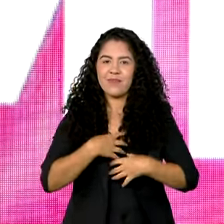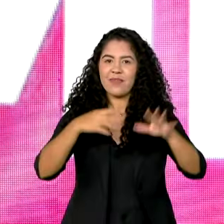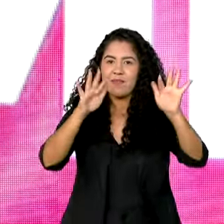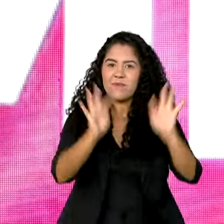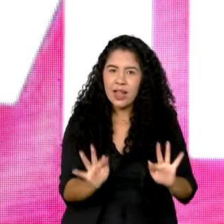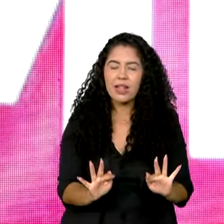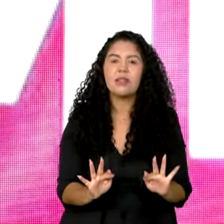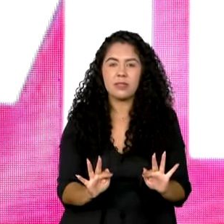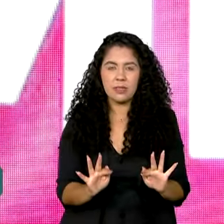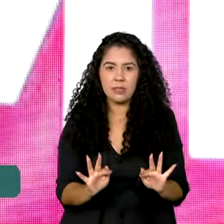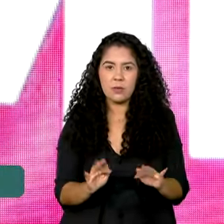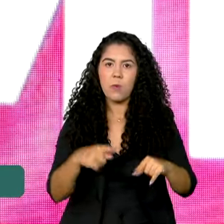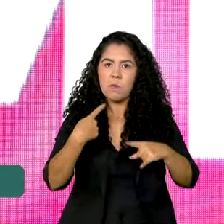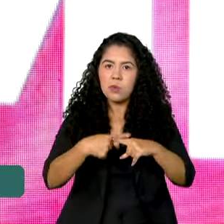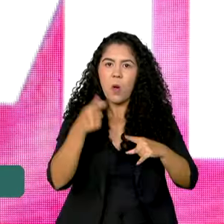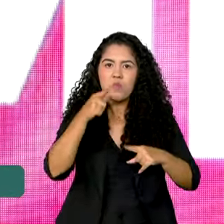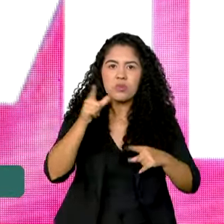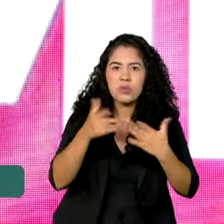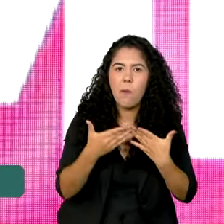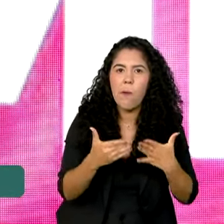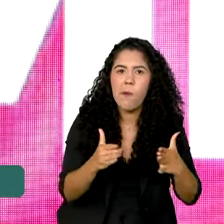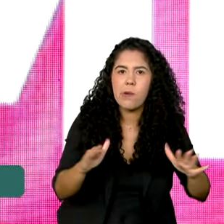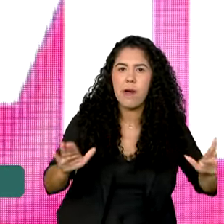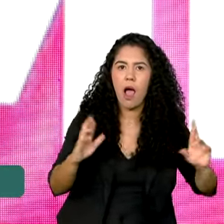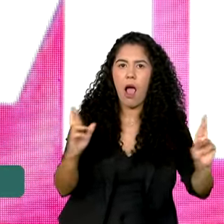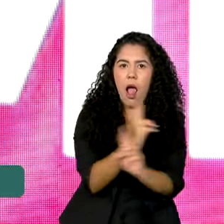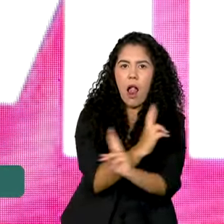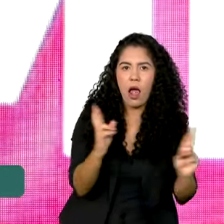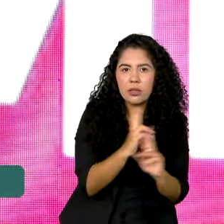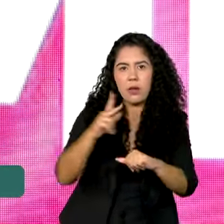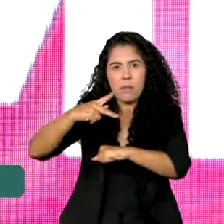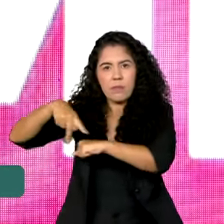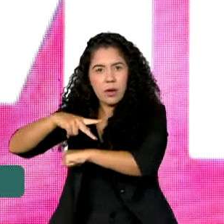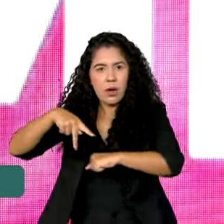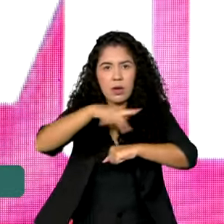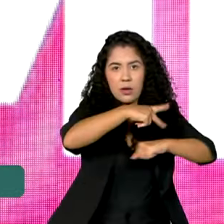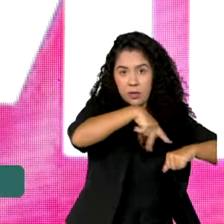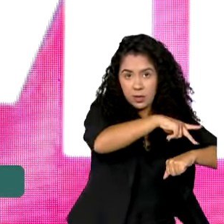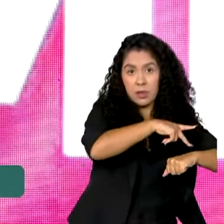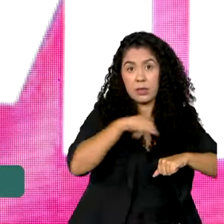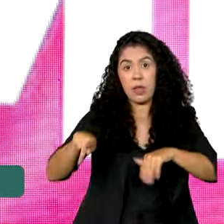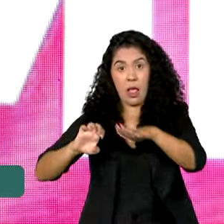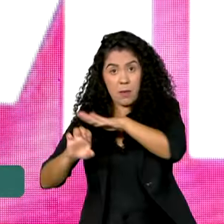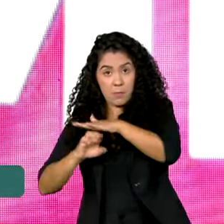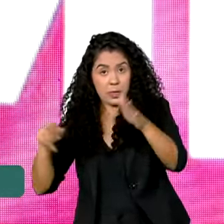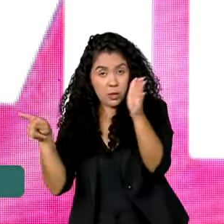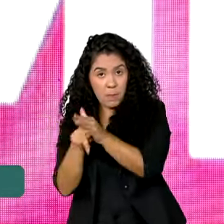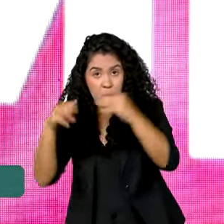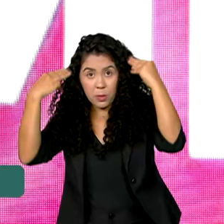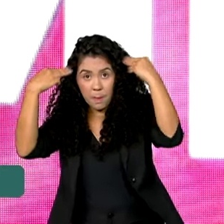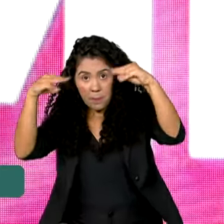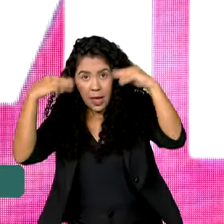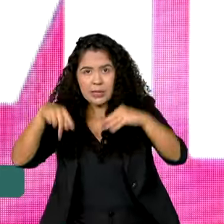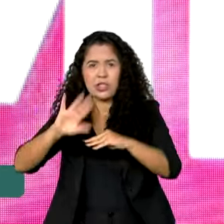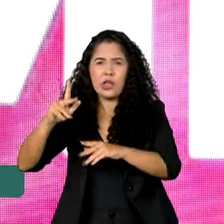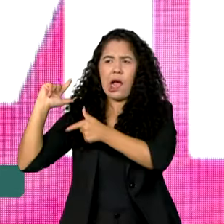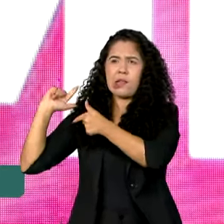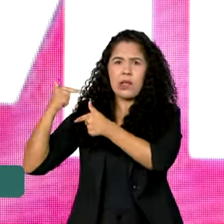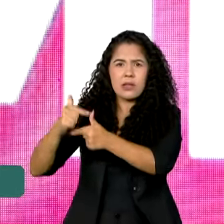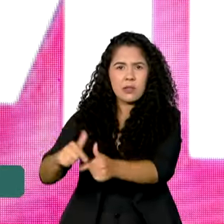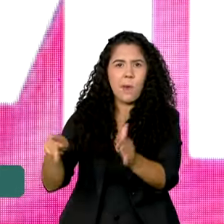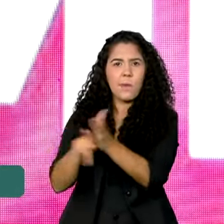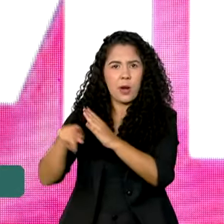partir da estreita relação entre os dois países, a mexicana de aviación, empresa de grande tradição aeronáutica,